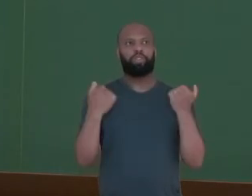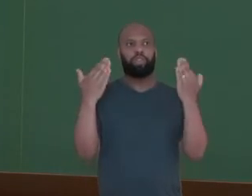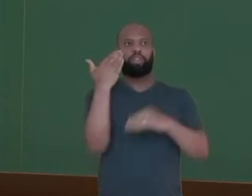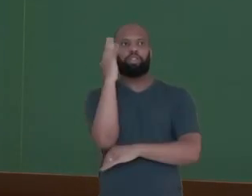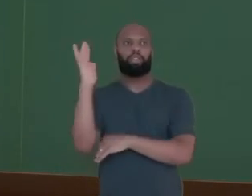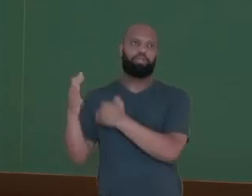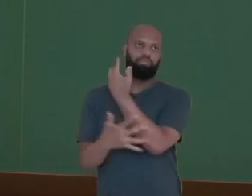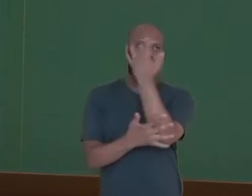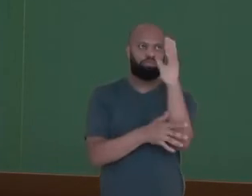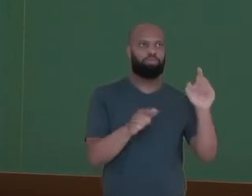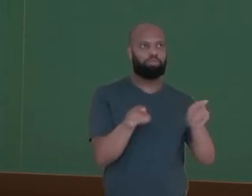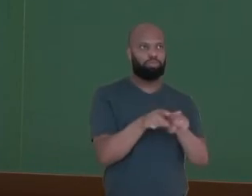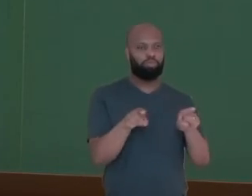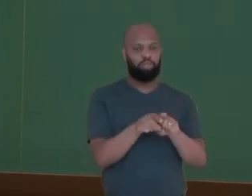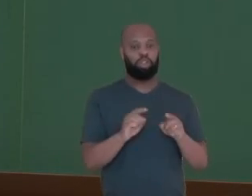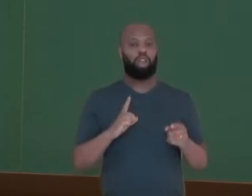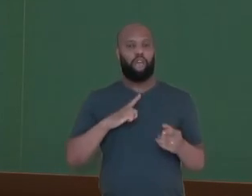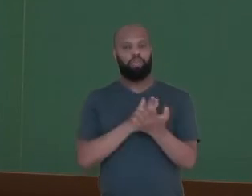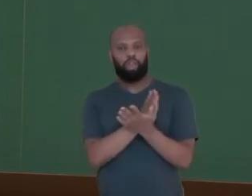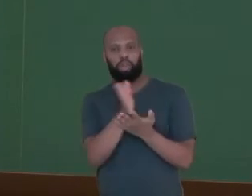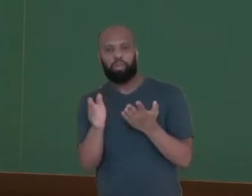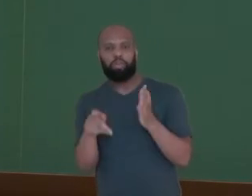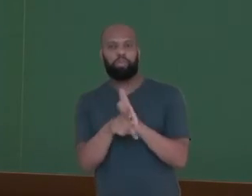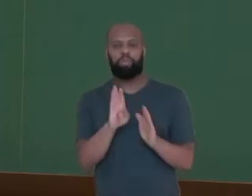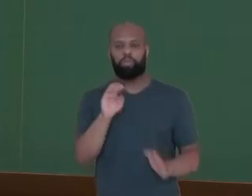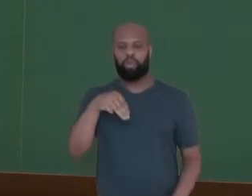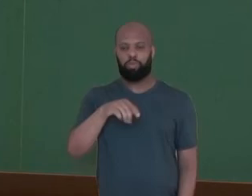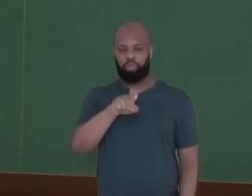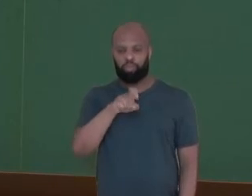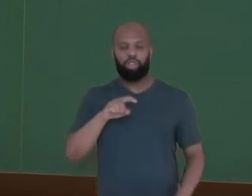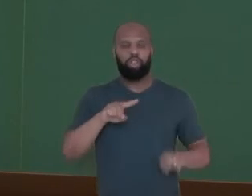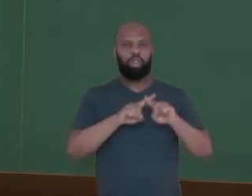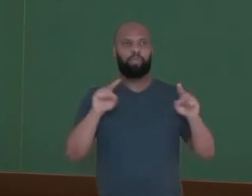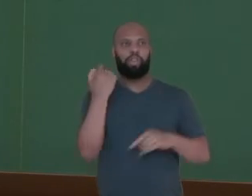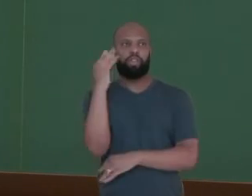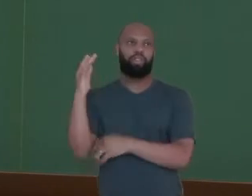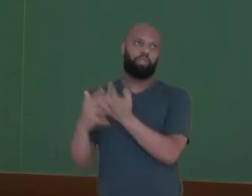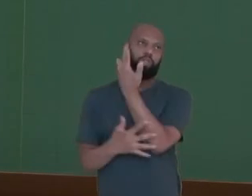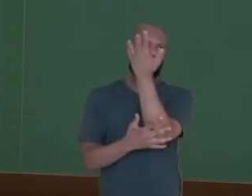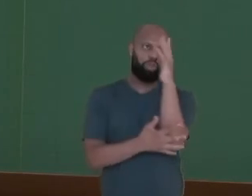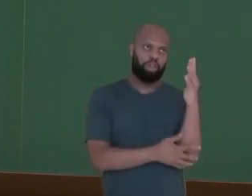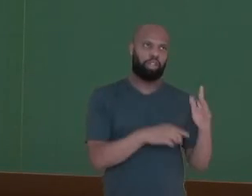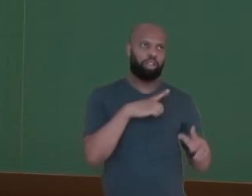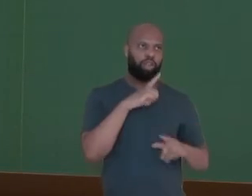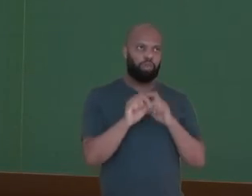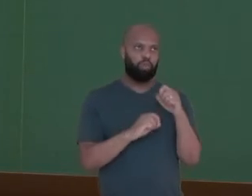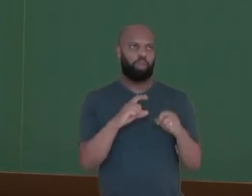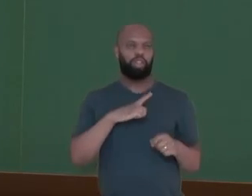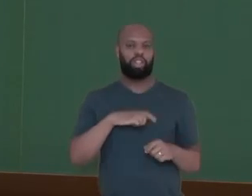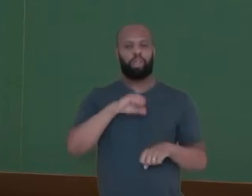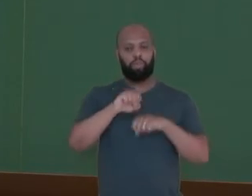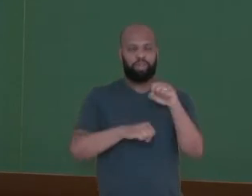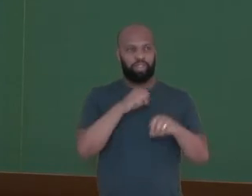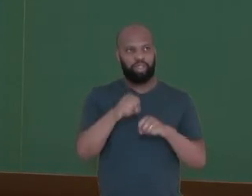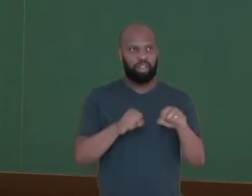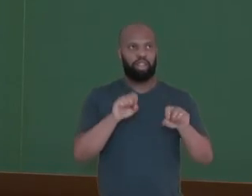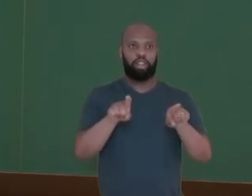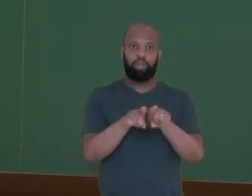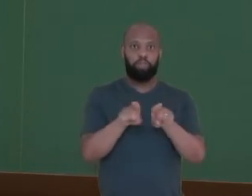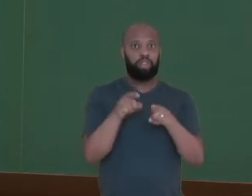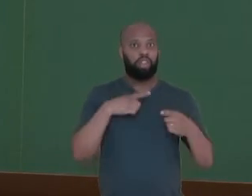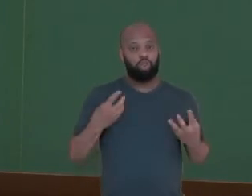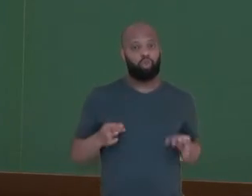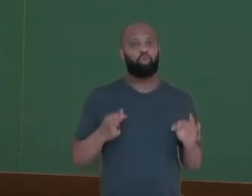vertente do BMX, só que praticado em meio natural. Com uma bicicleta também um pouco mais pesada, mas também envolve